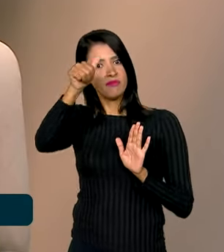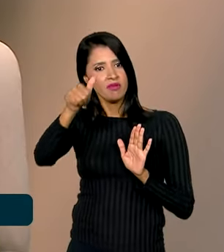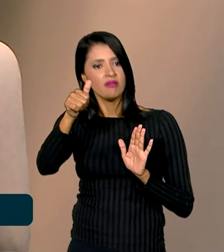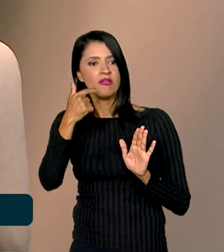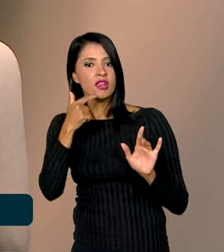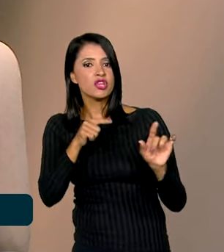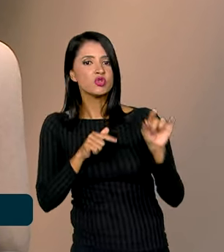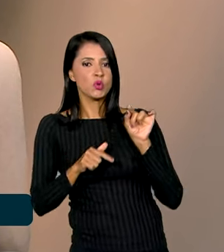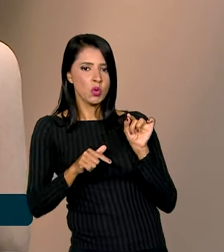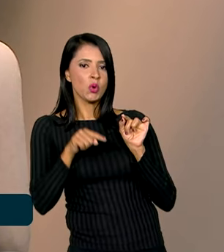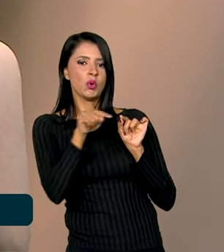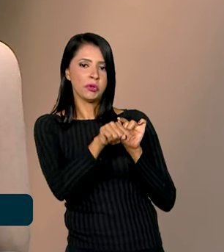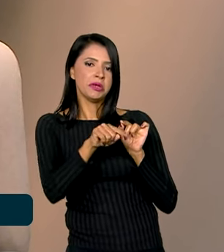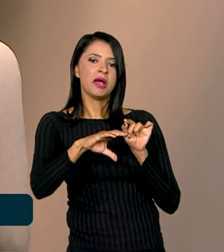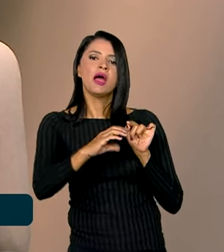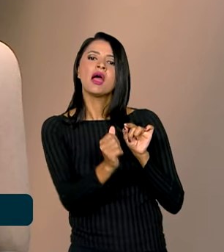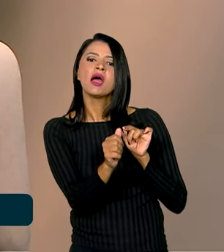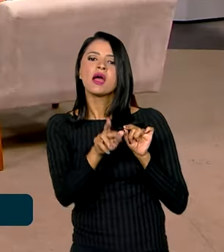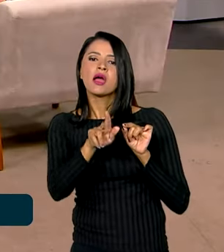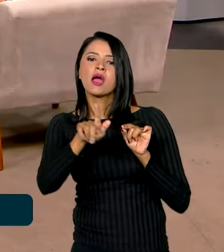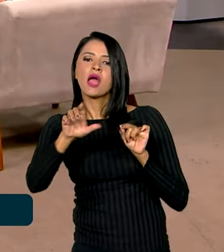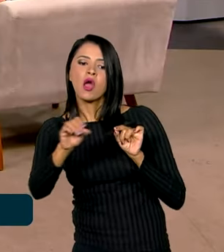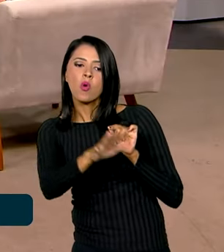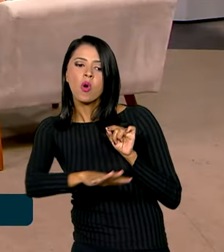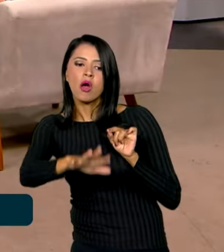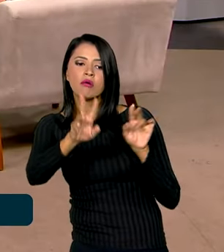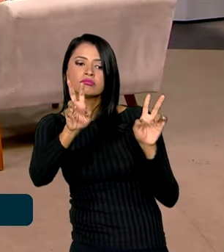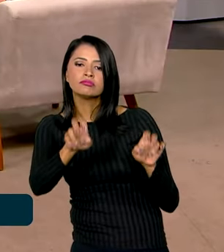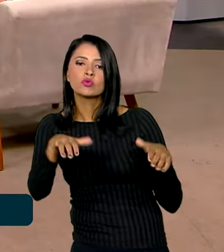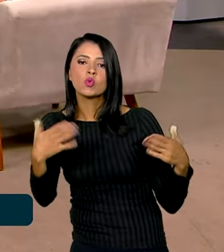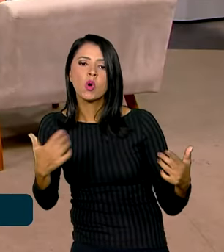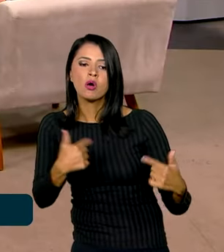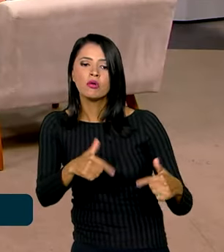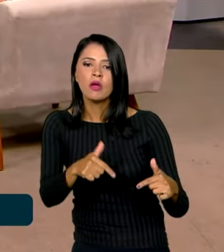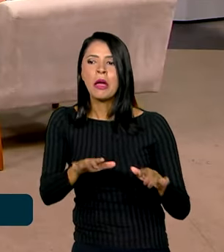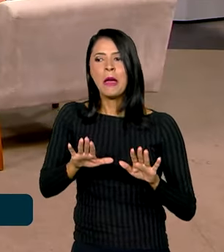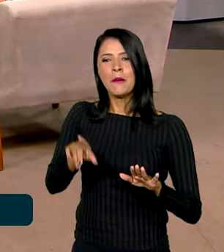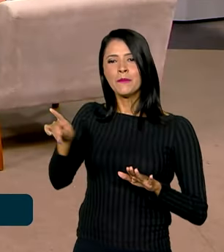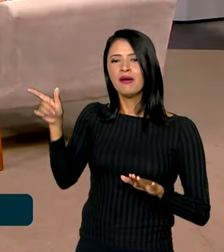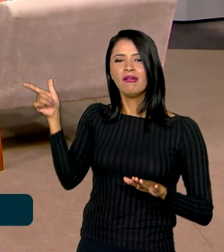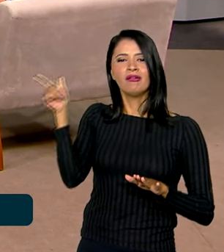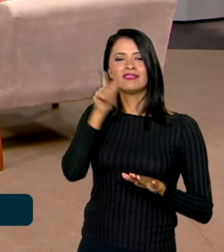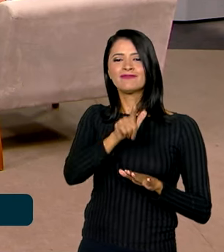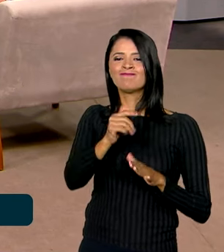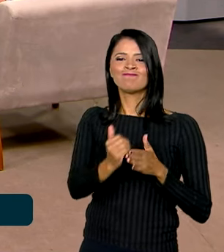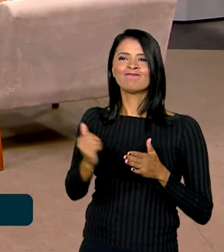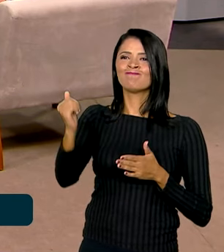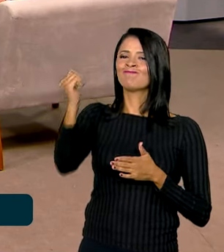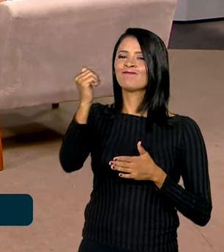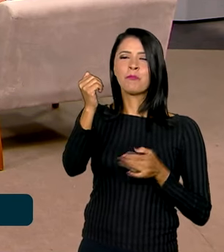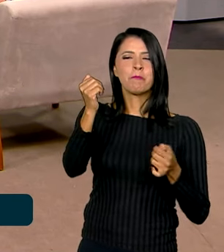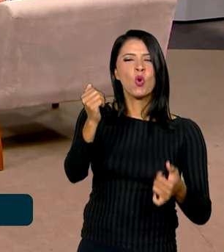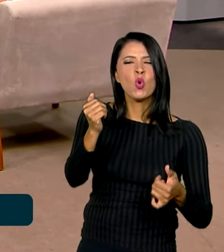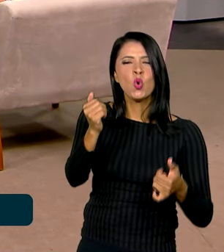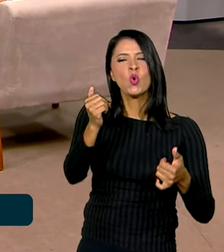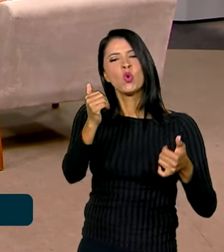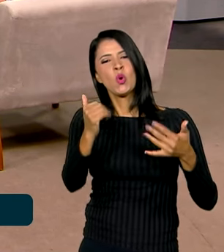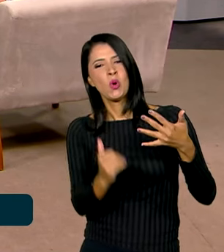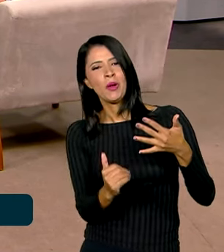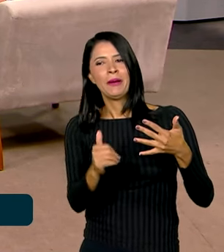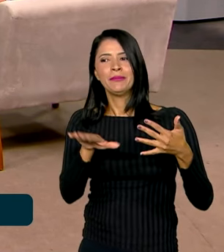exemplo, do cargo da área temática, enfim. Só que ele não alcançou uma classificação que